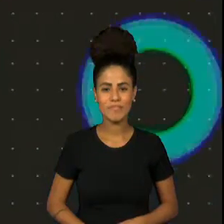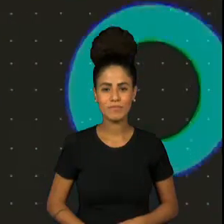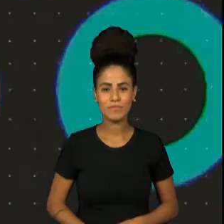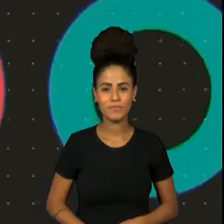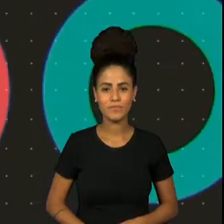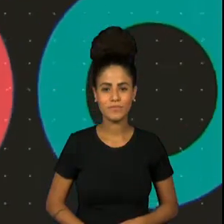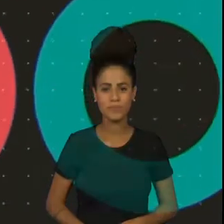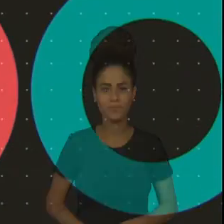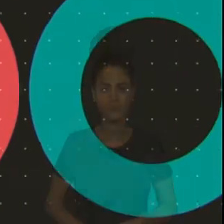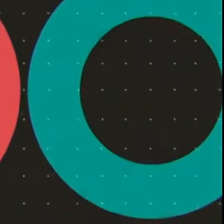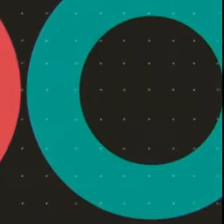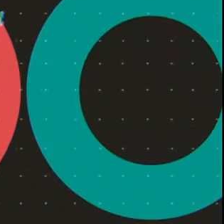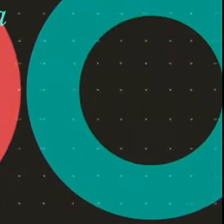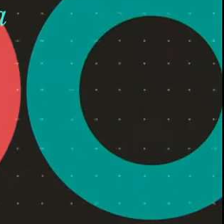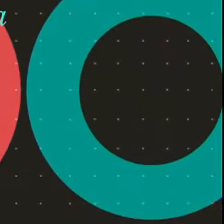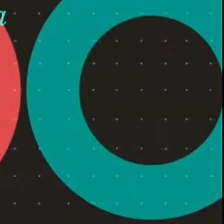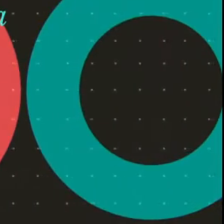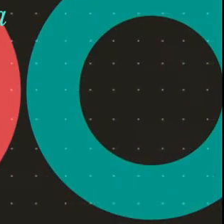Obrigada.